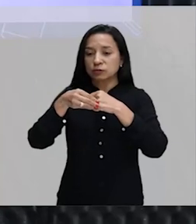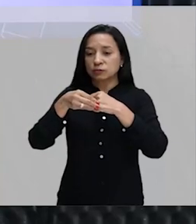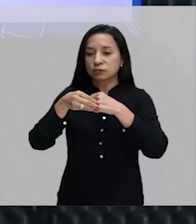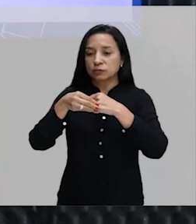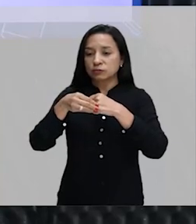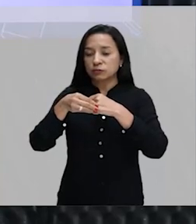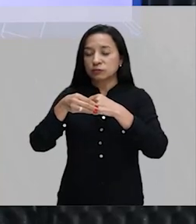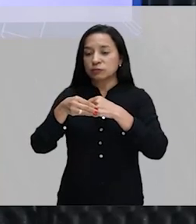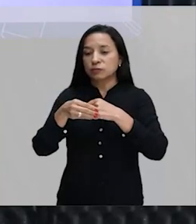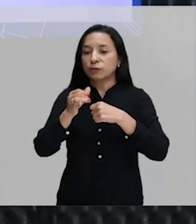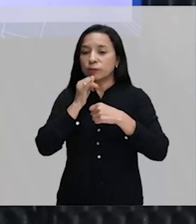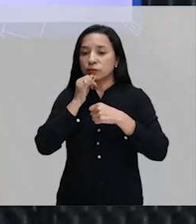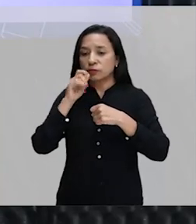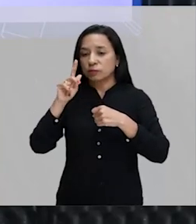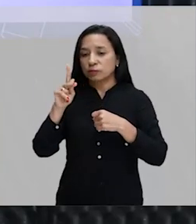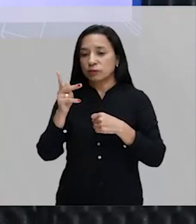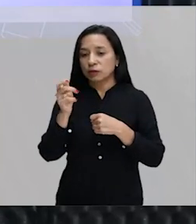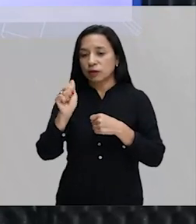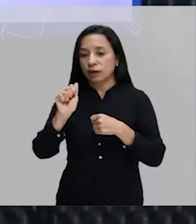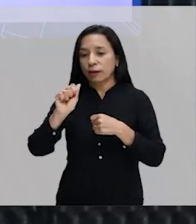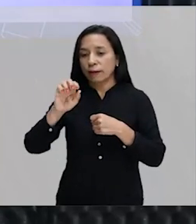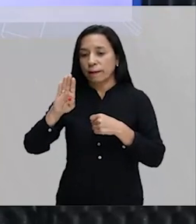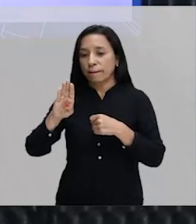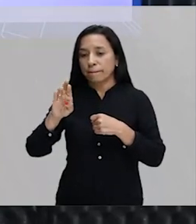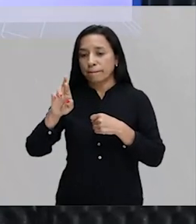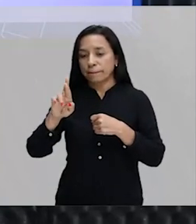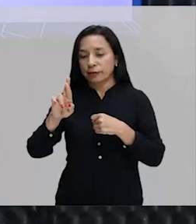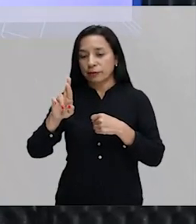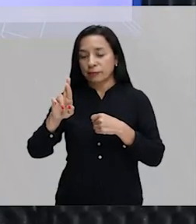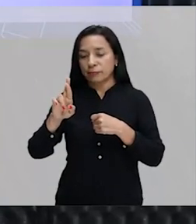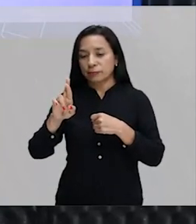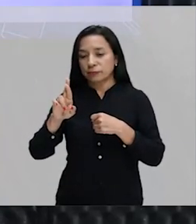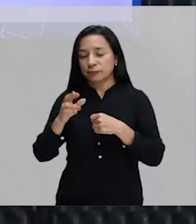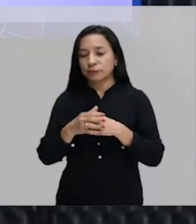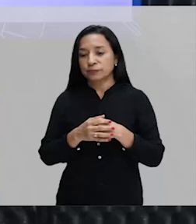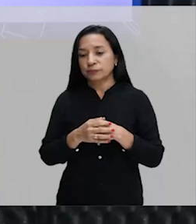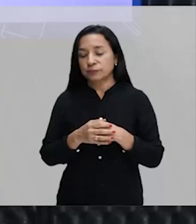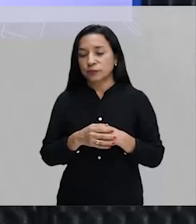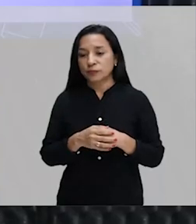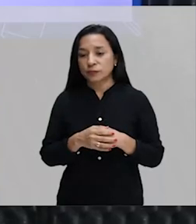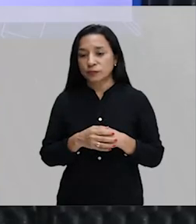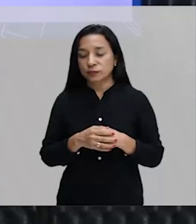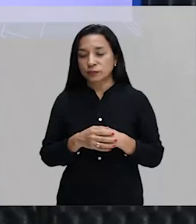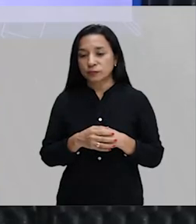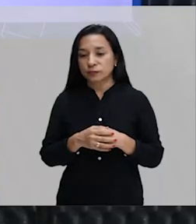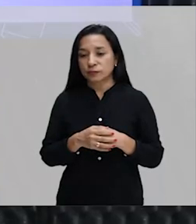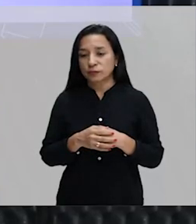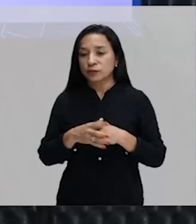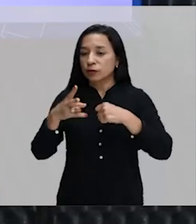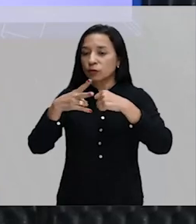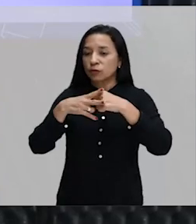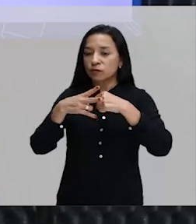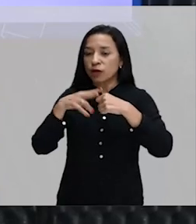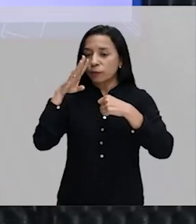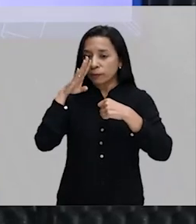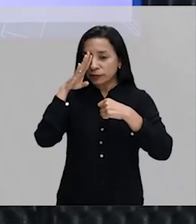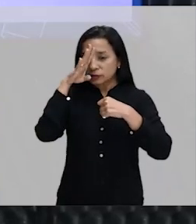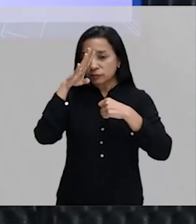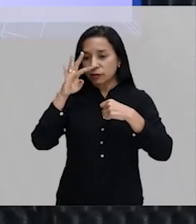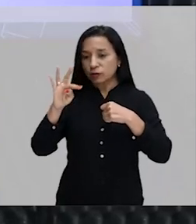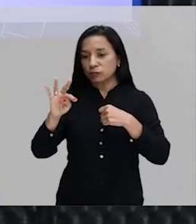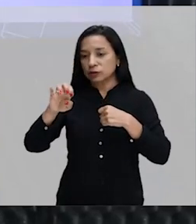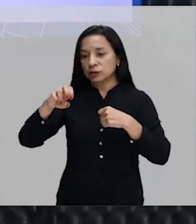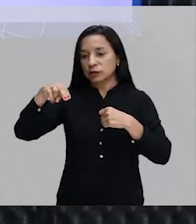no caso o verbo haber tá que fica abria abrias abria e o verbo principal que é o verbo